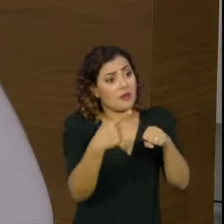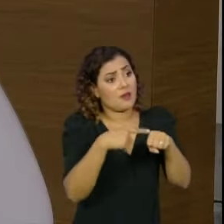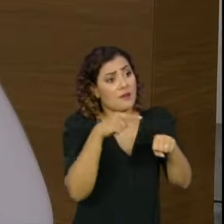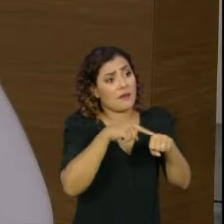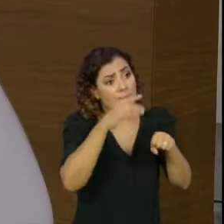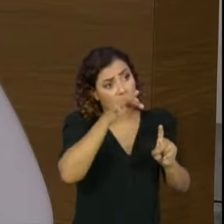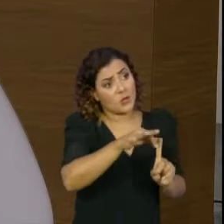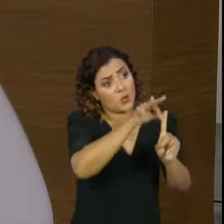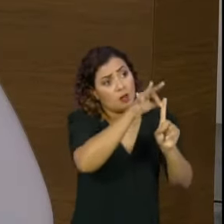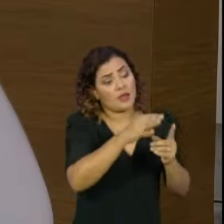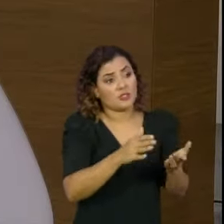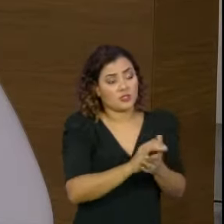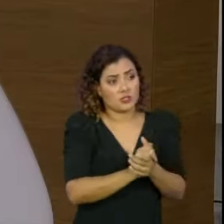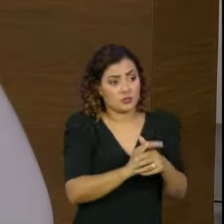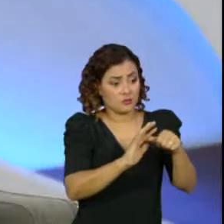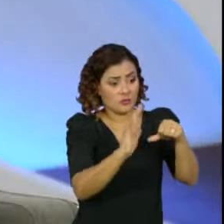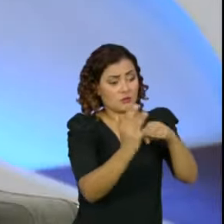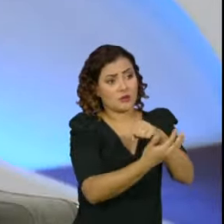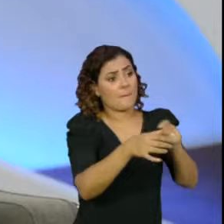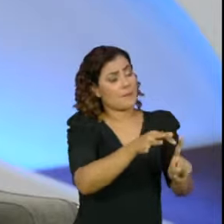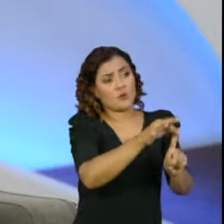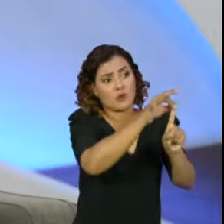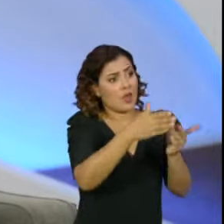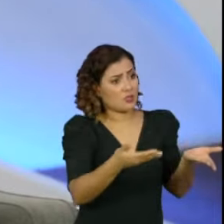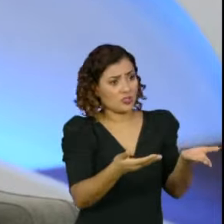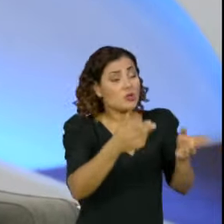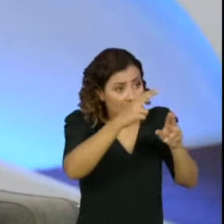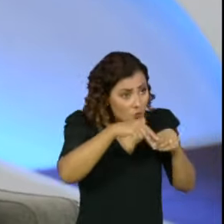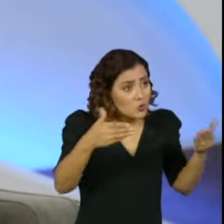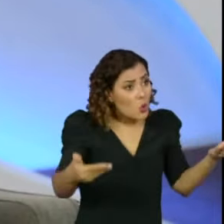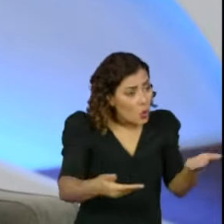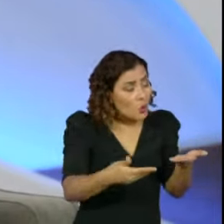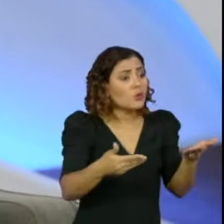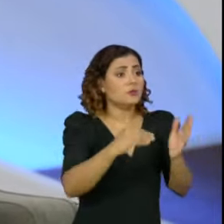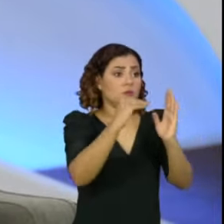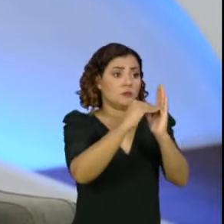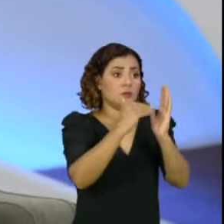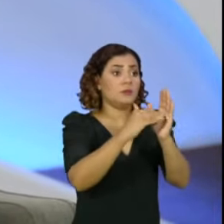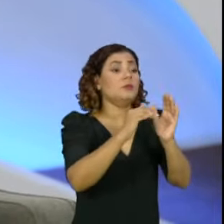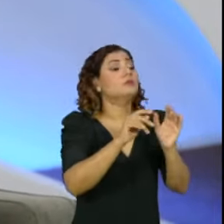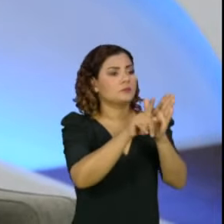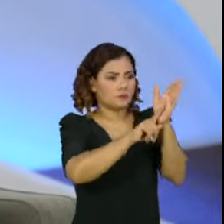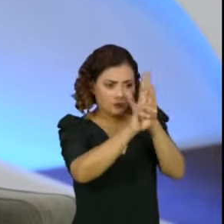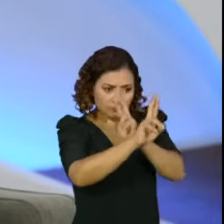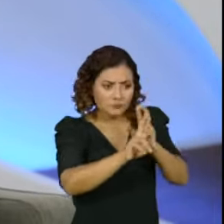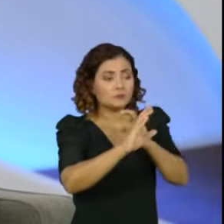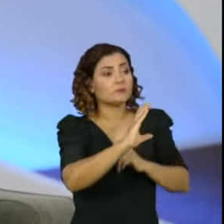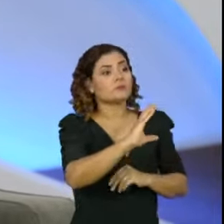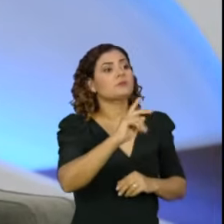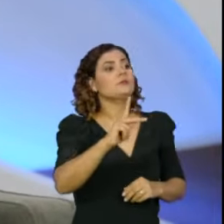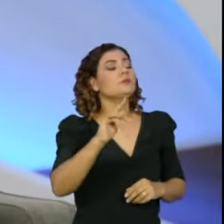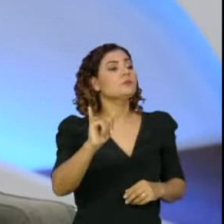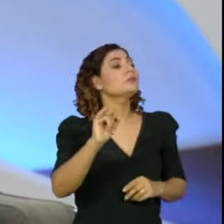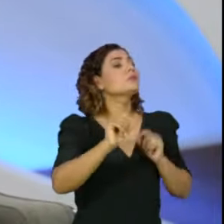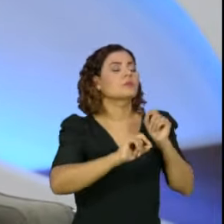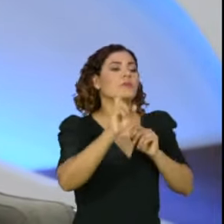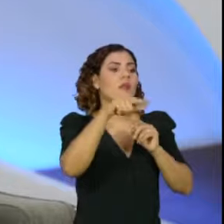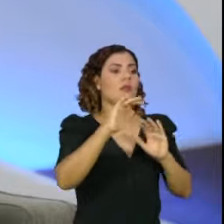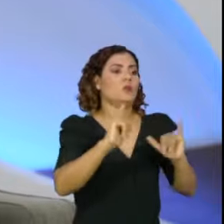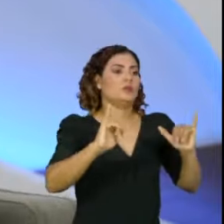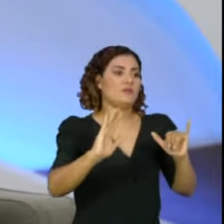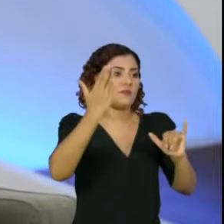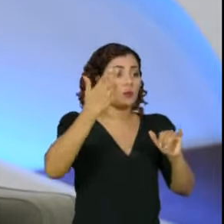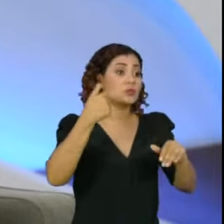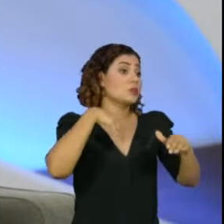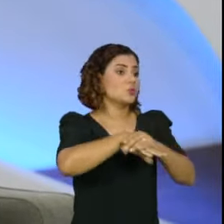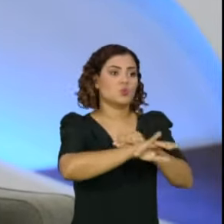especificamente é contrário, então. A única CPI que nós temos no Senado é a CPI das fake news em vigor, que está suspensa em função da pandemia,